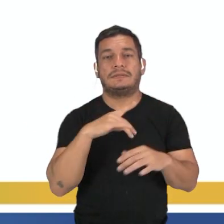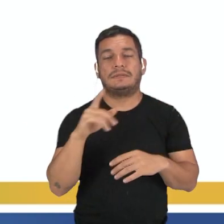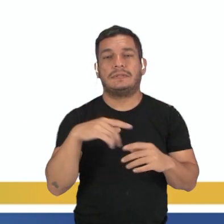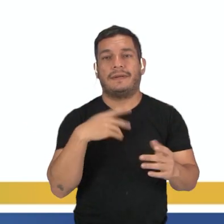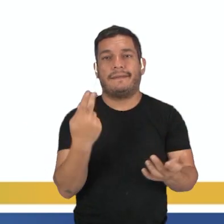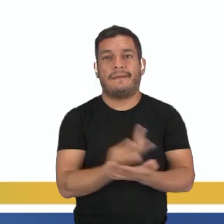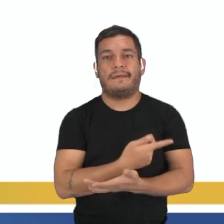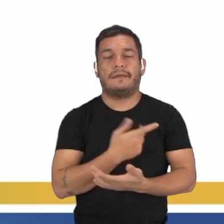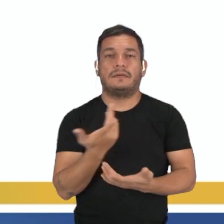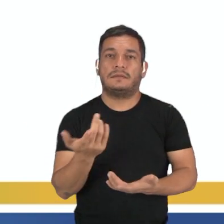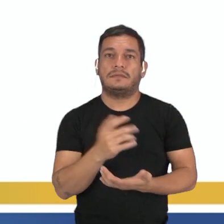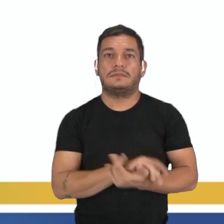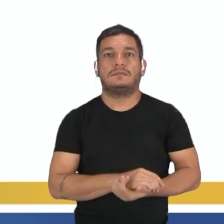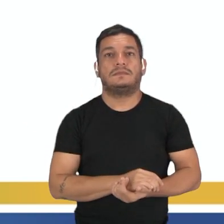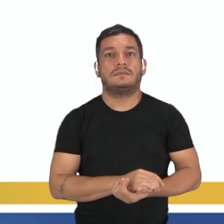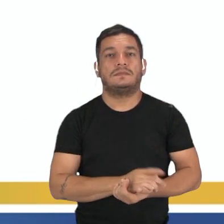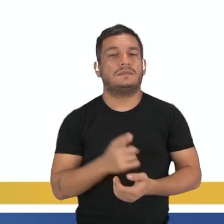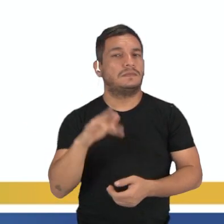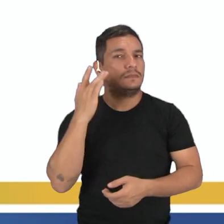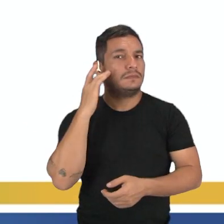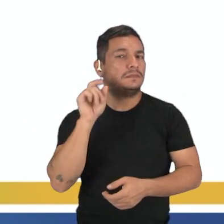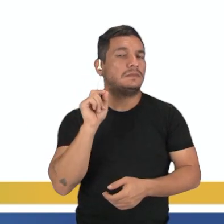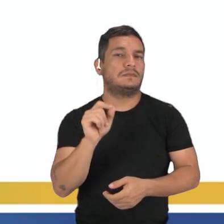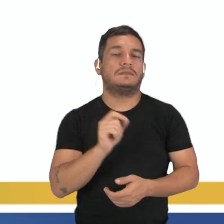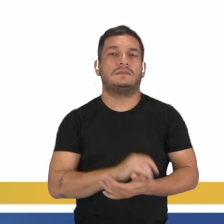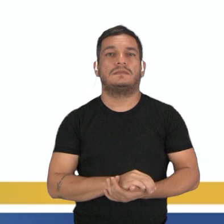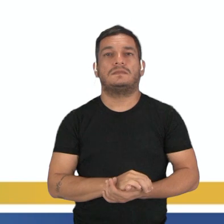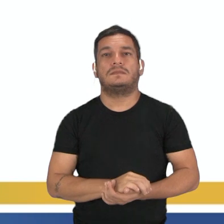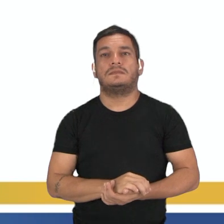está errada no caso. O que vocês acham?